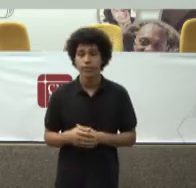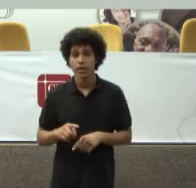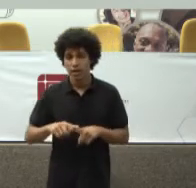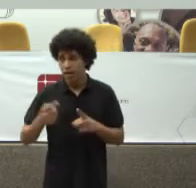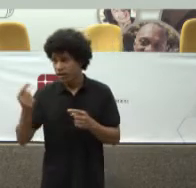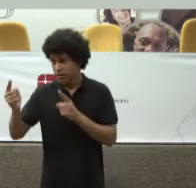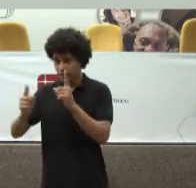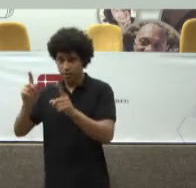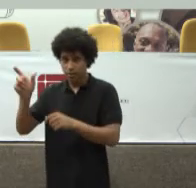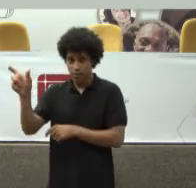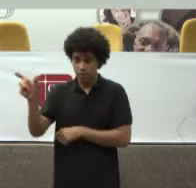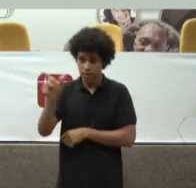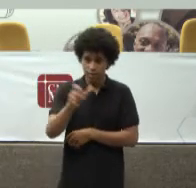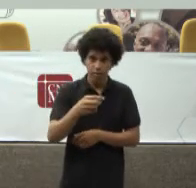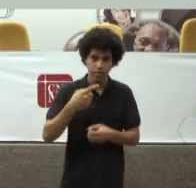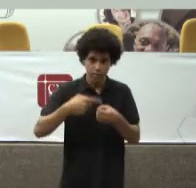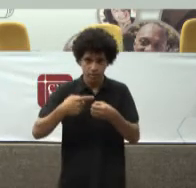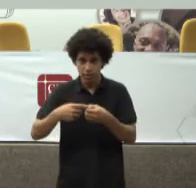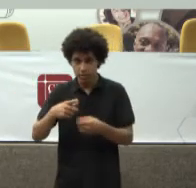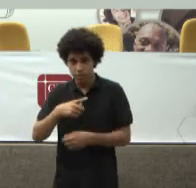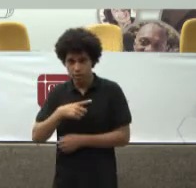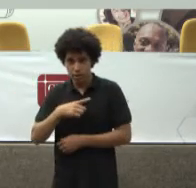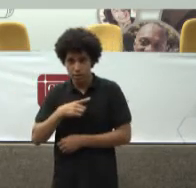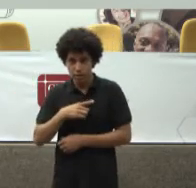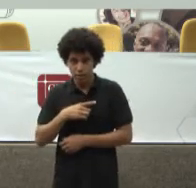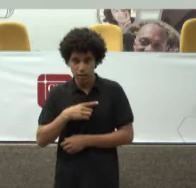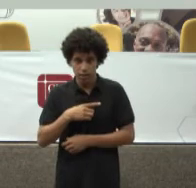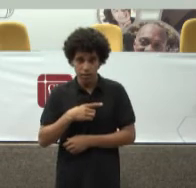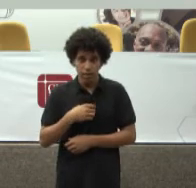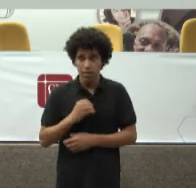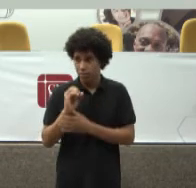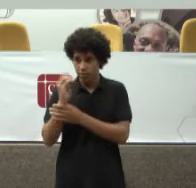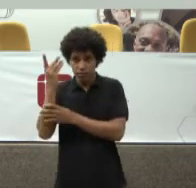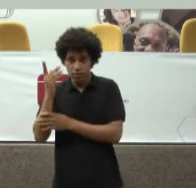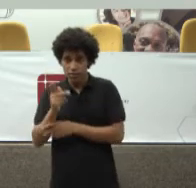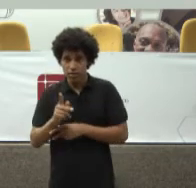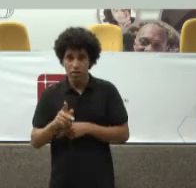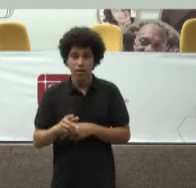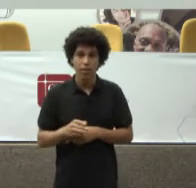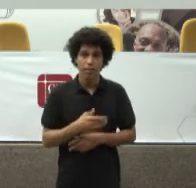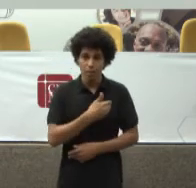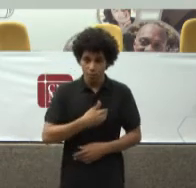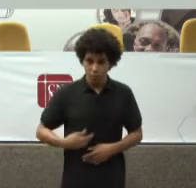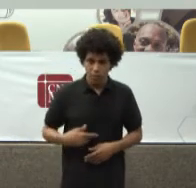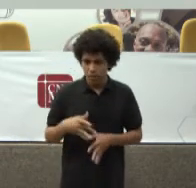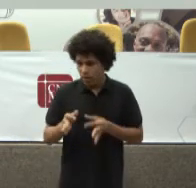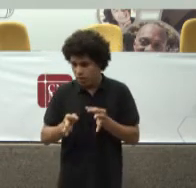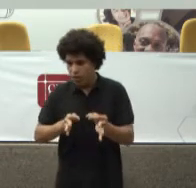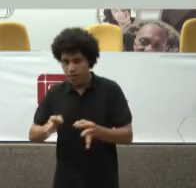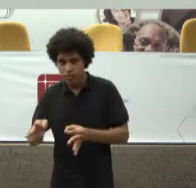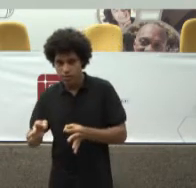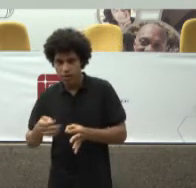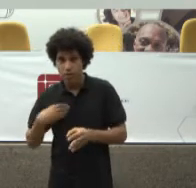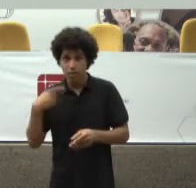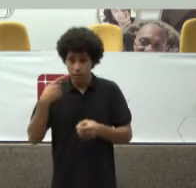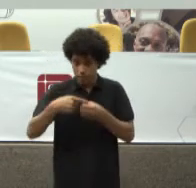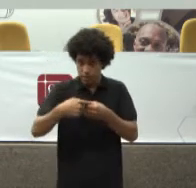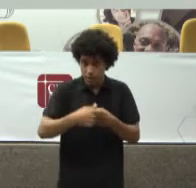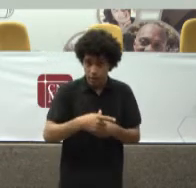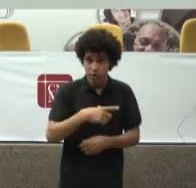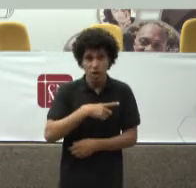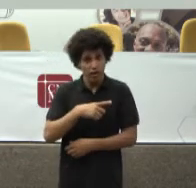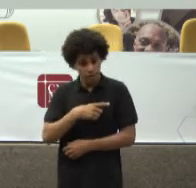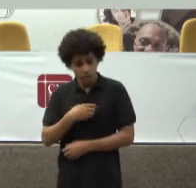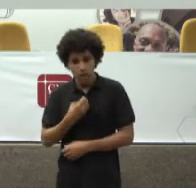Uma Defensoria Pública Organizada Naquelas cidades Em que há convênio Nós não devemos Entrar na